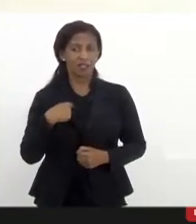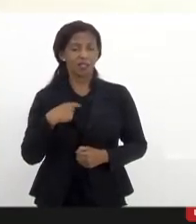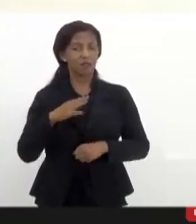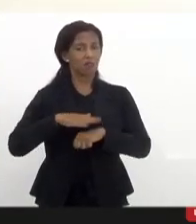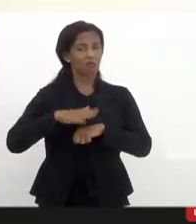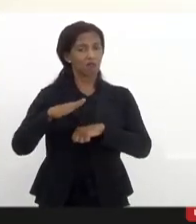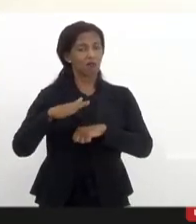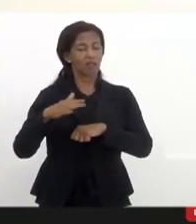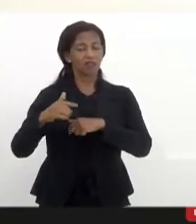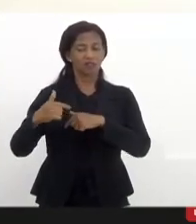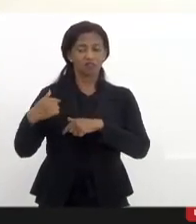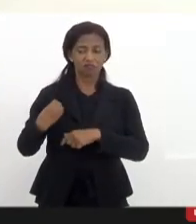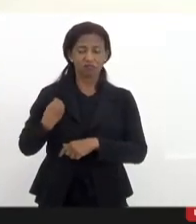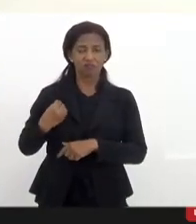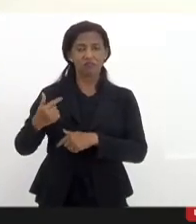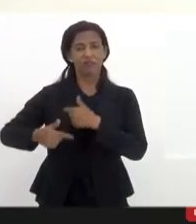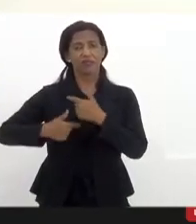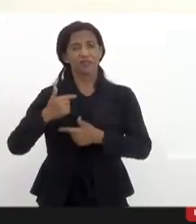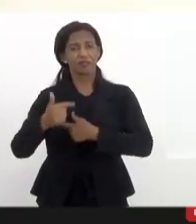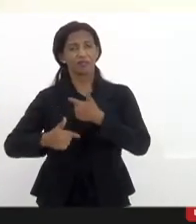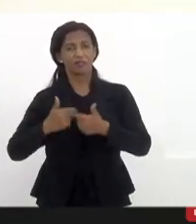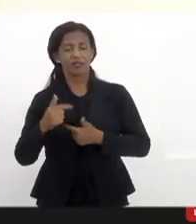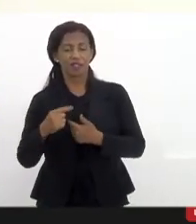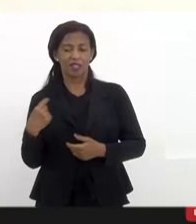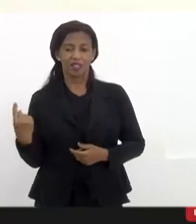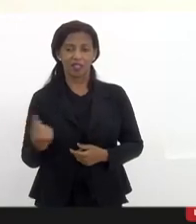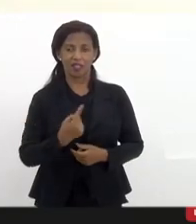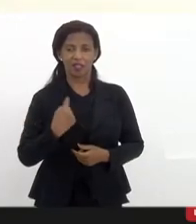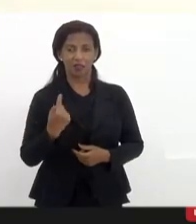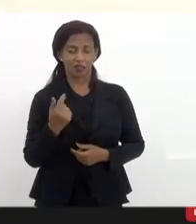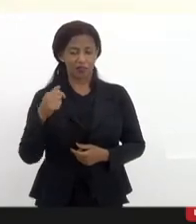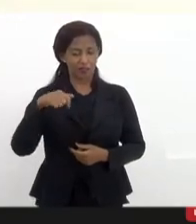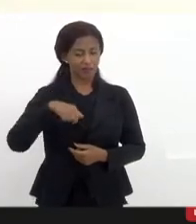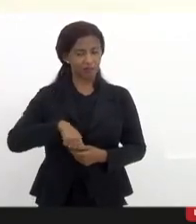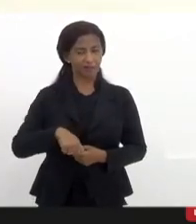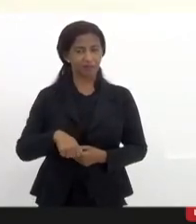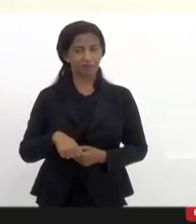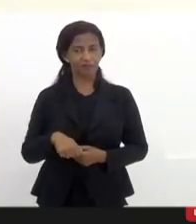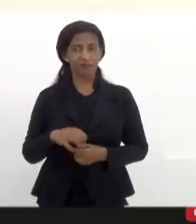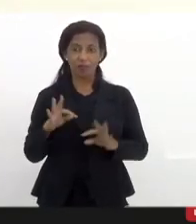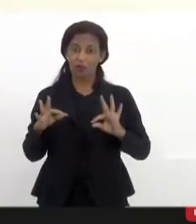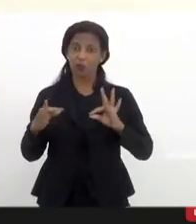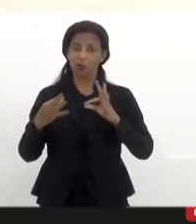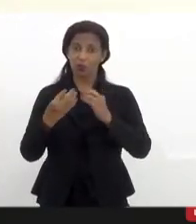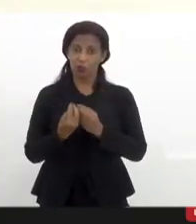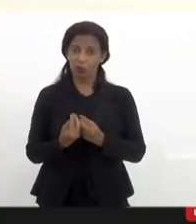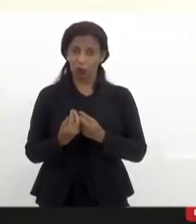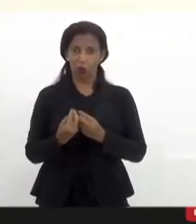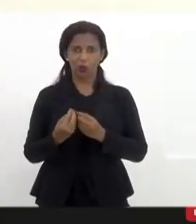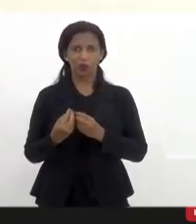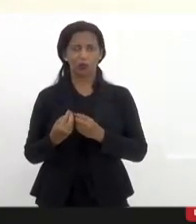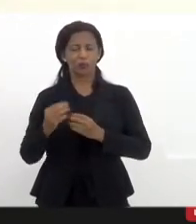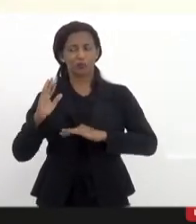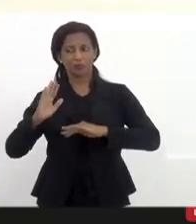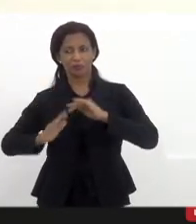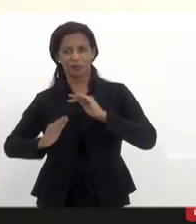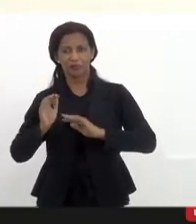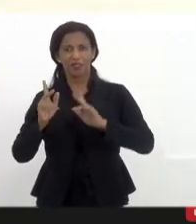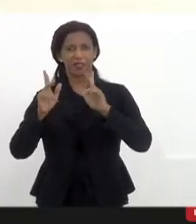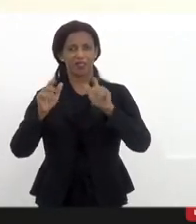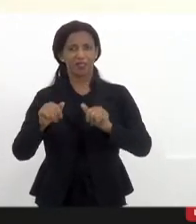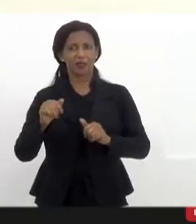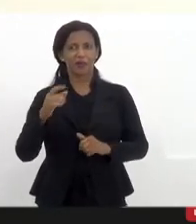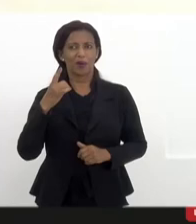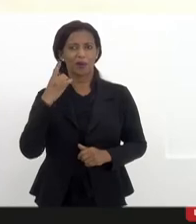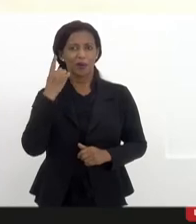diversas trajetórias e entre nós aqui não não somos todos especialistas como a deputada Mônica